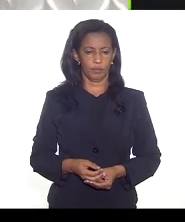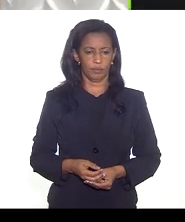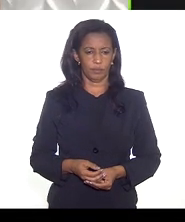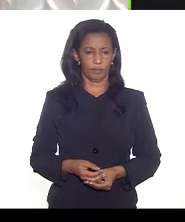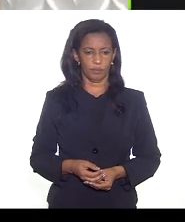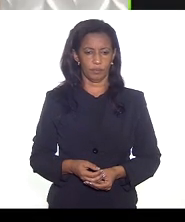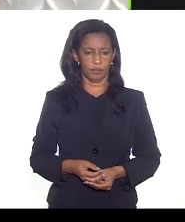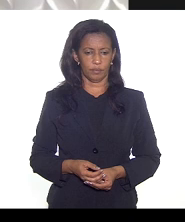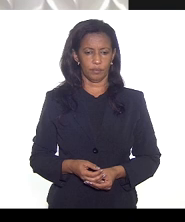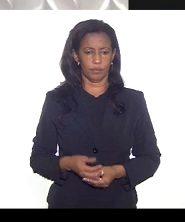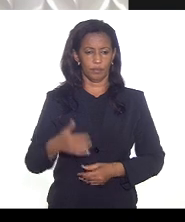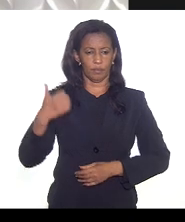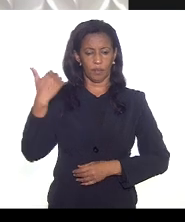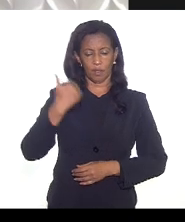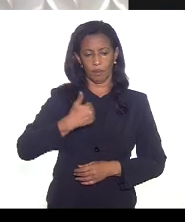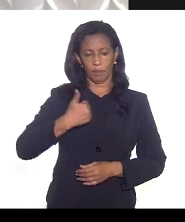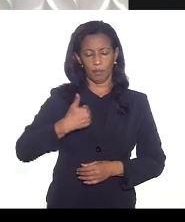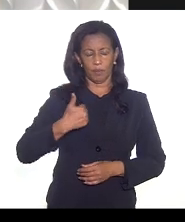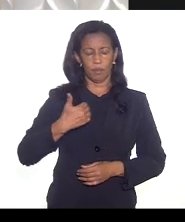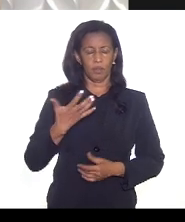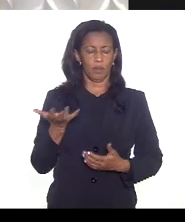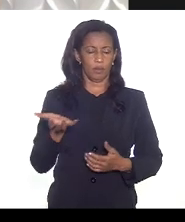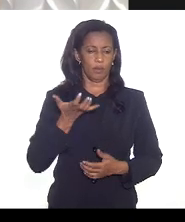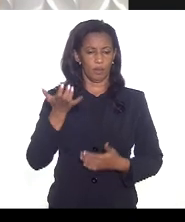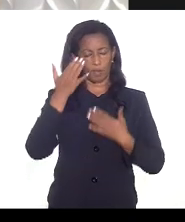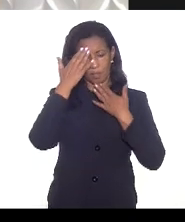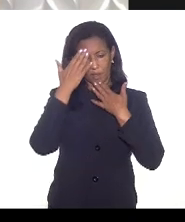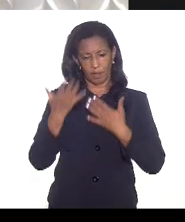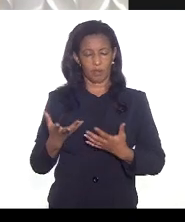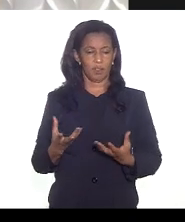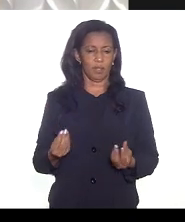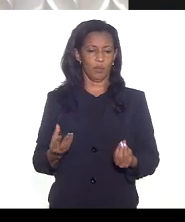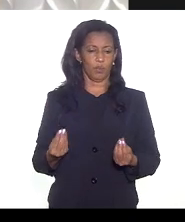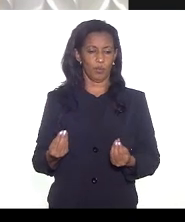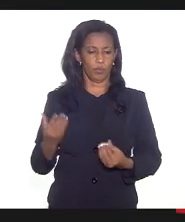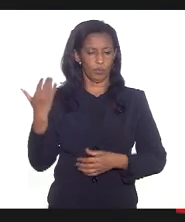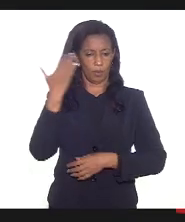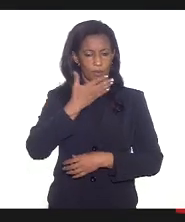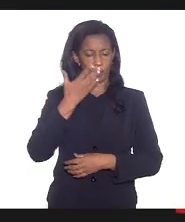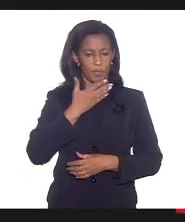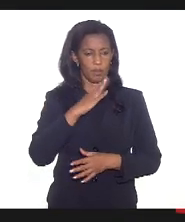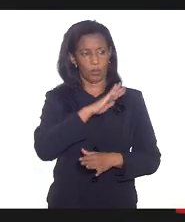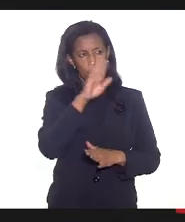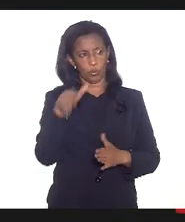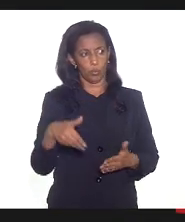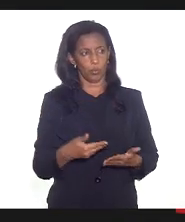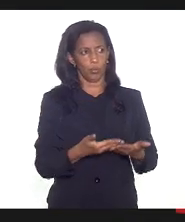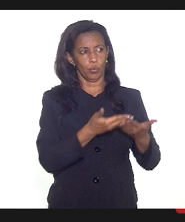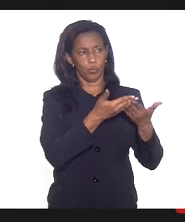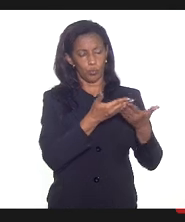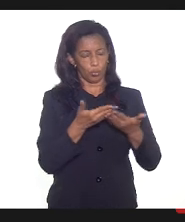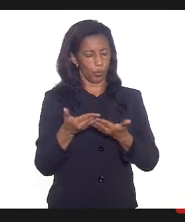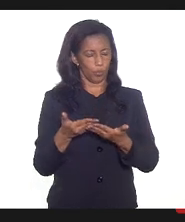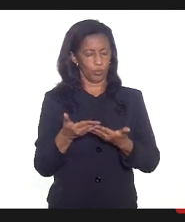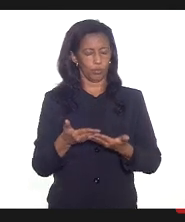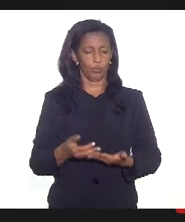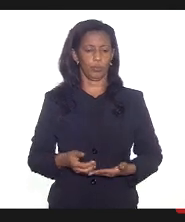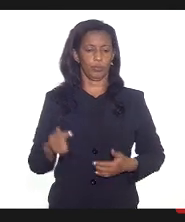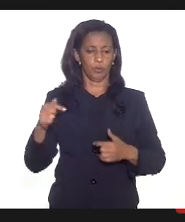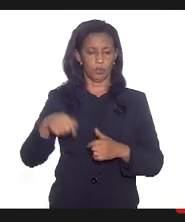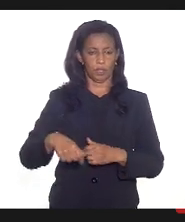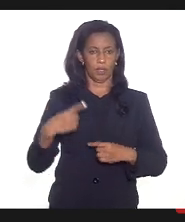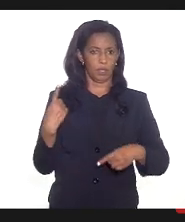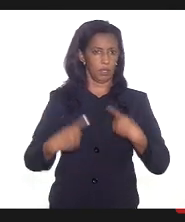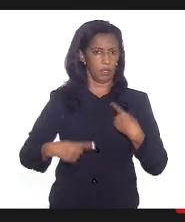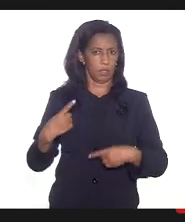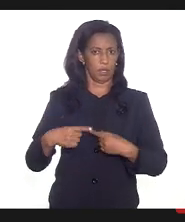Bem primeiro eu queria agradecer muito a presença de todos e todas aqui né desse